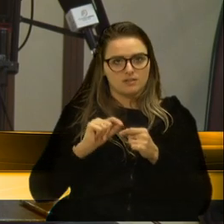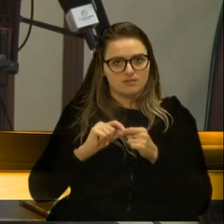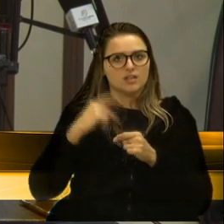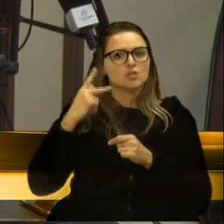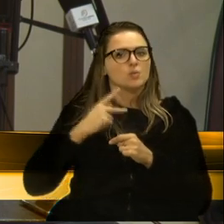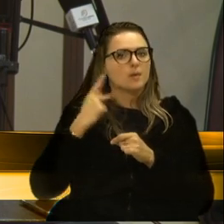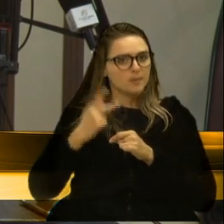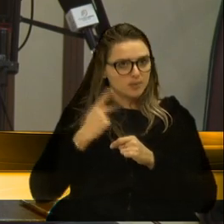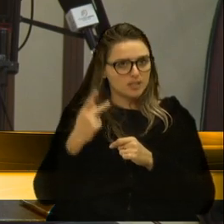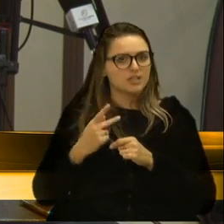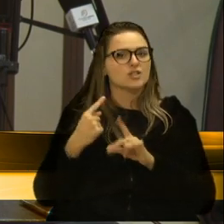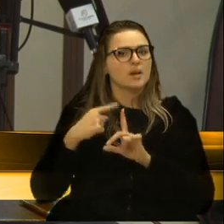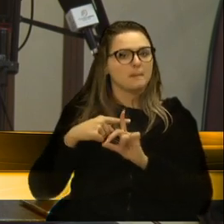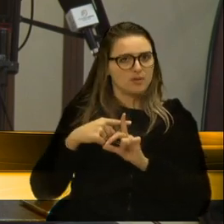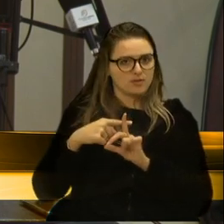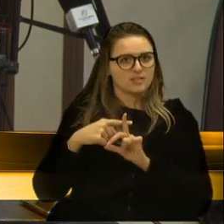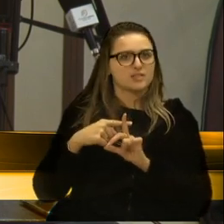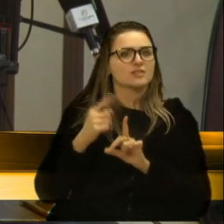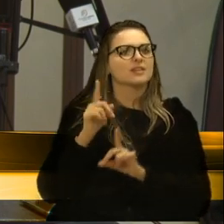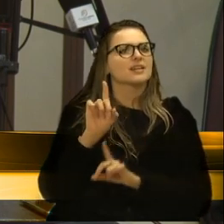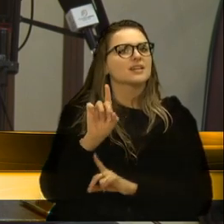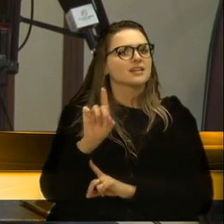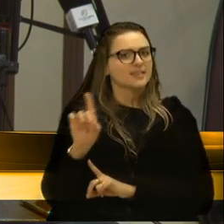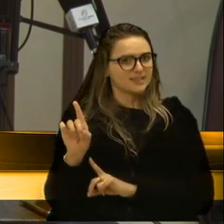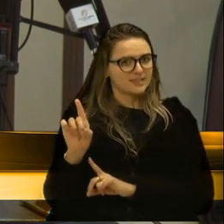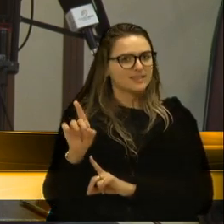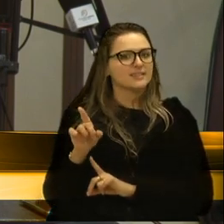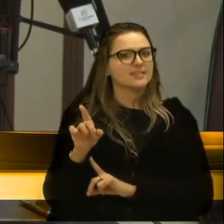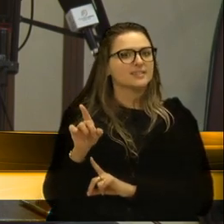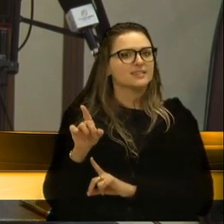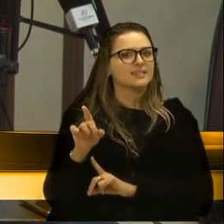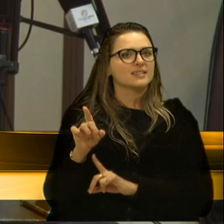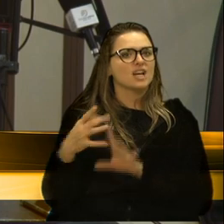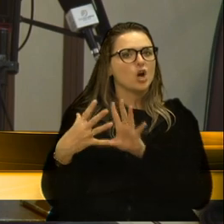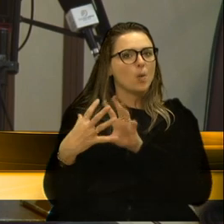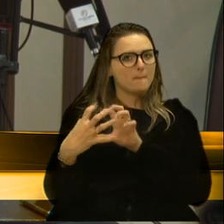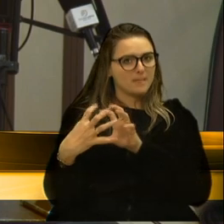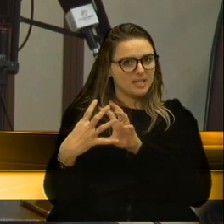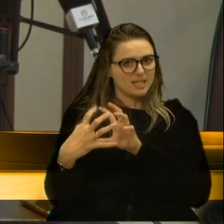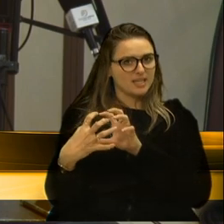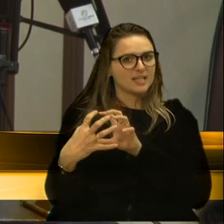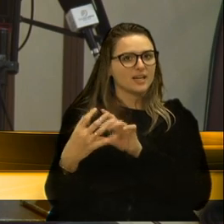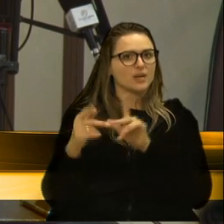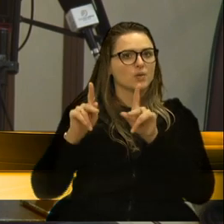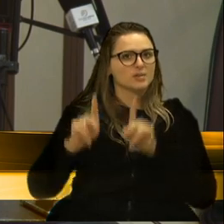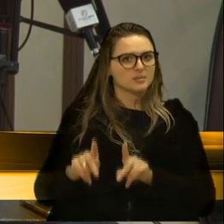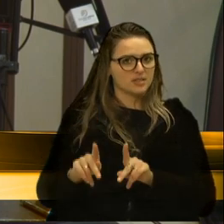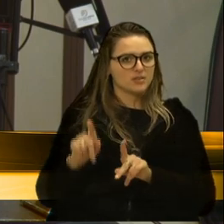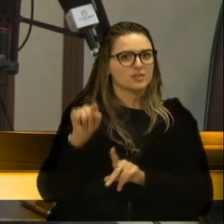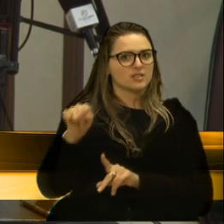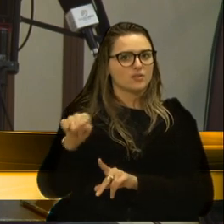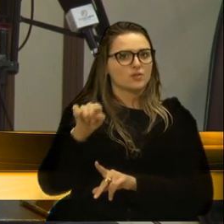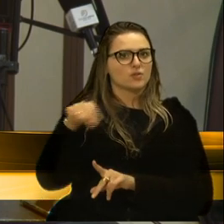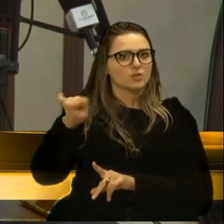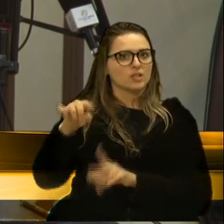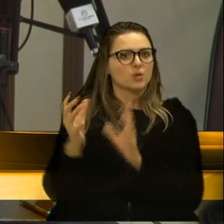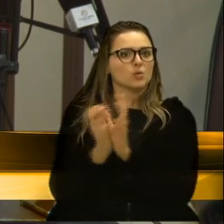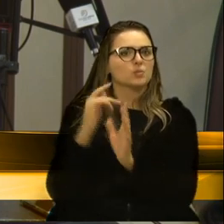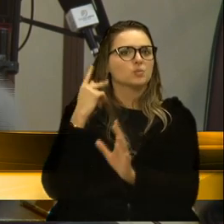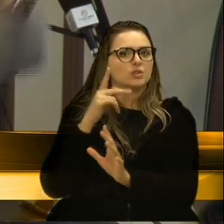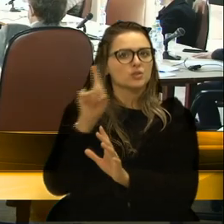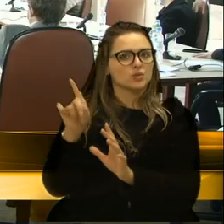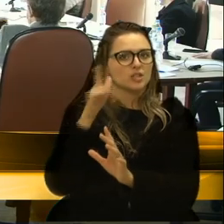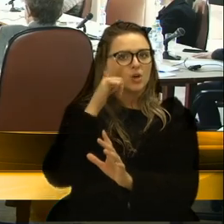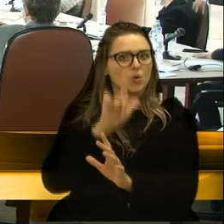Então, não bata em quem vocês não conseguiram alcançar. Ok? Muito obrigado. Então,